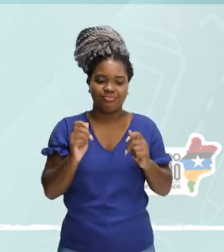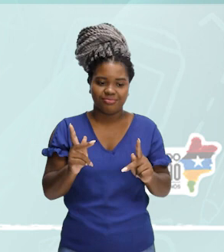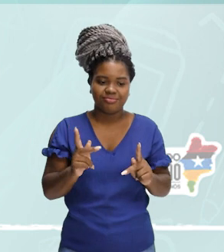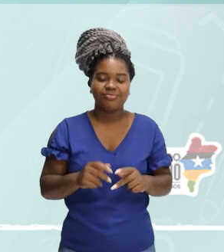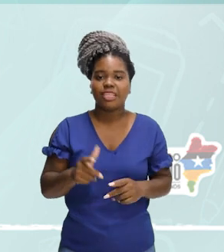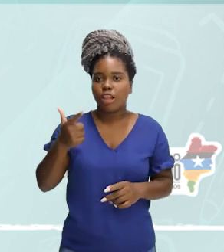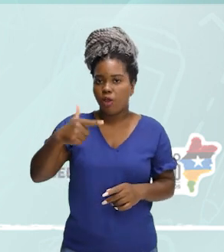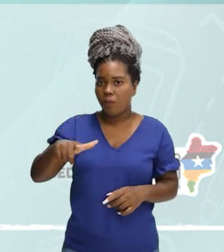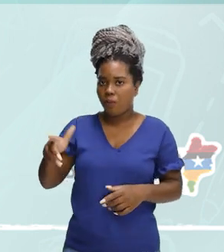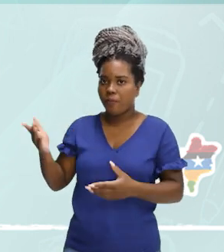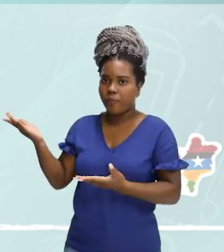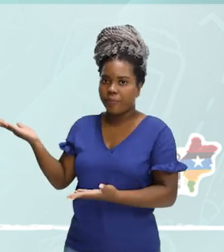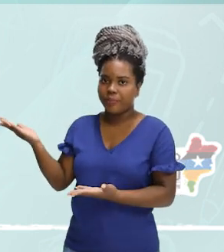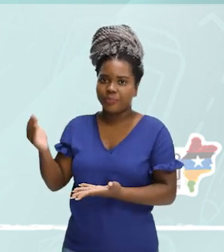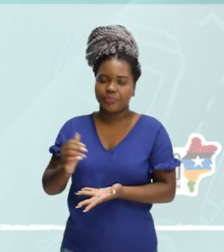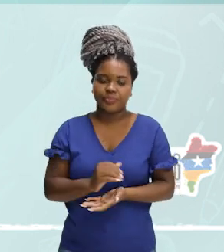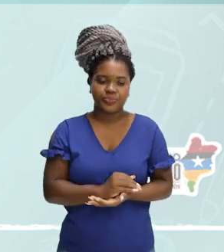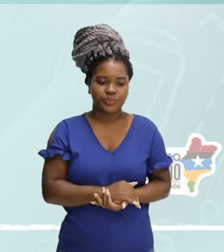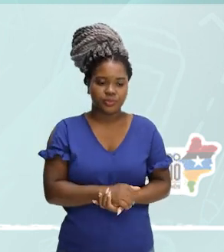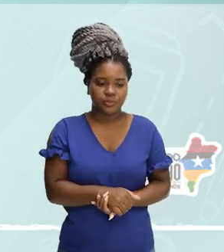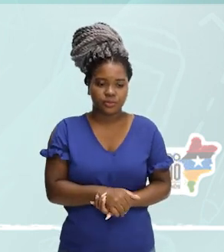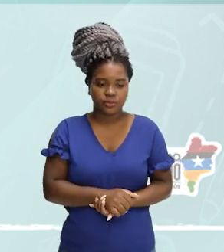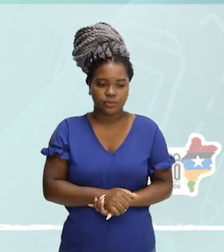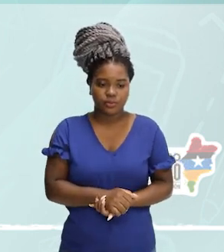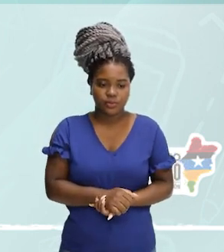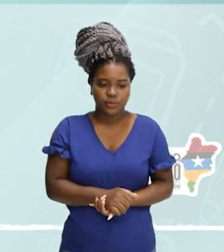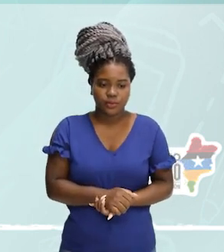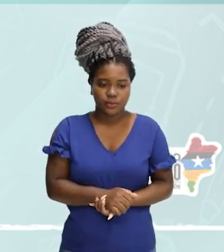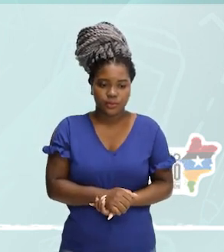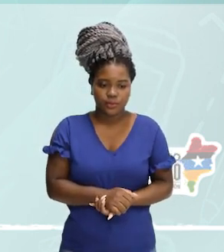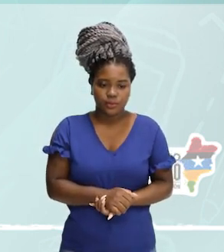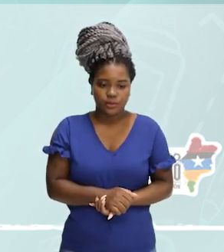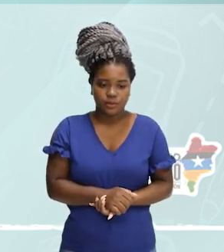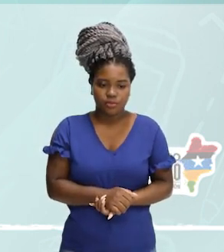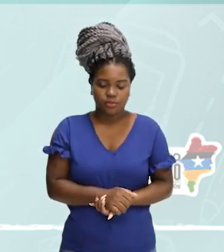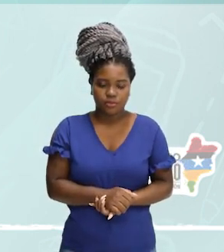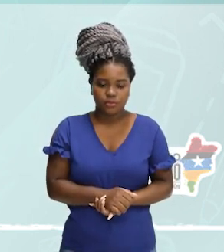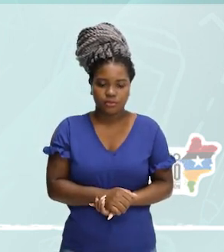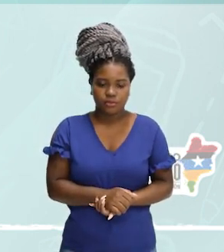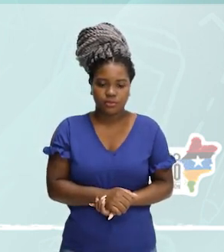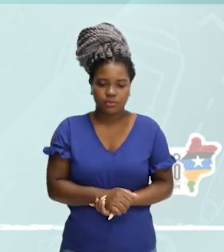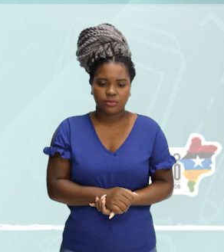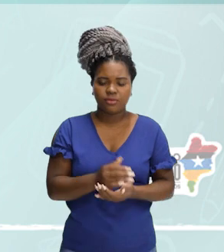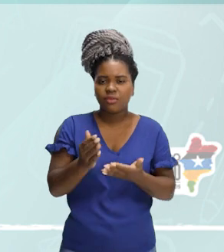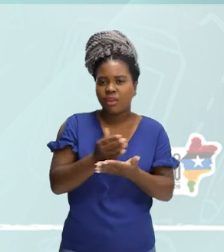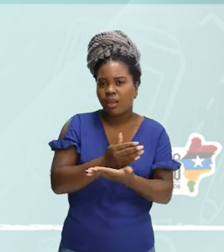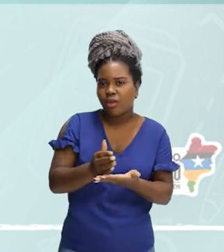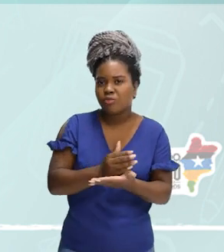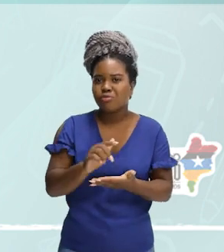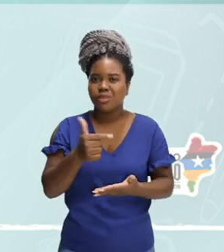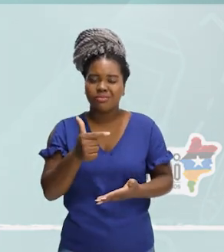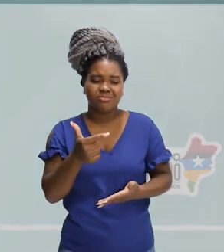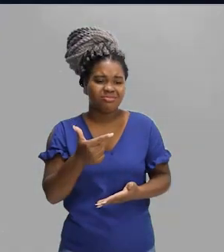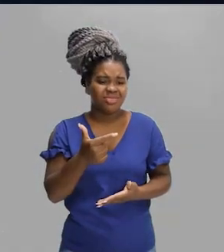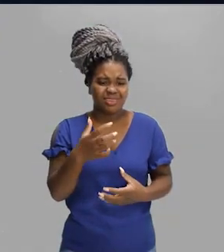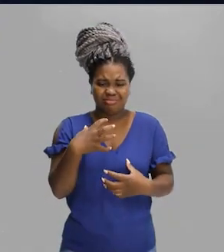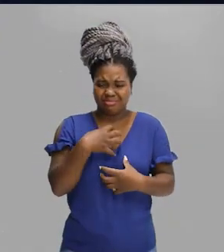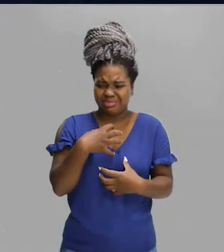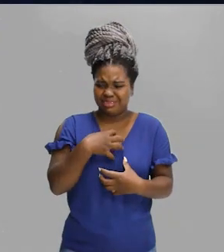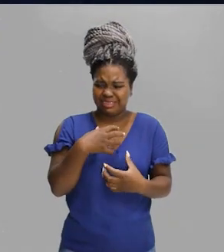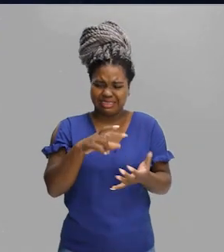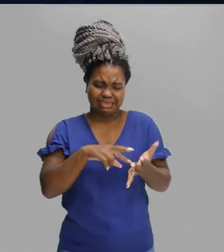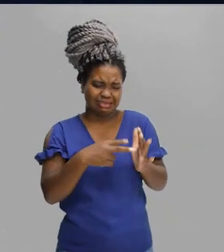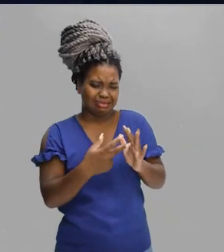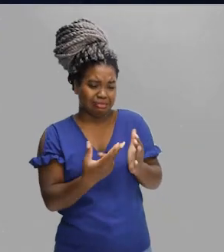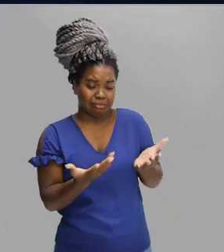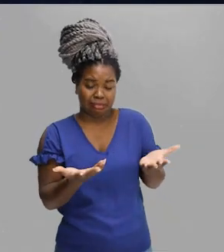mais conhecida nossa. Pulsar. Para alegrumbres e quasar. Algumas não tem muito sentido. Mas tem